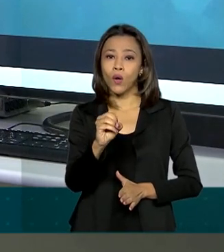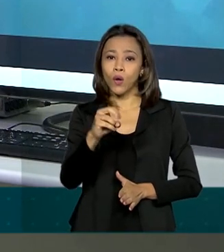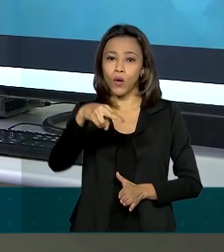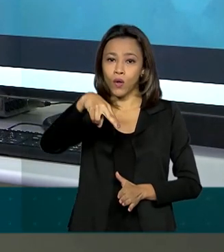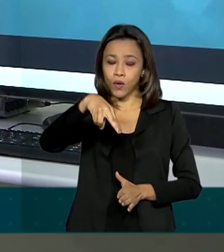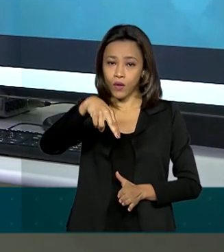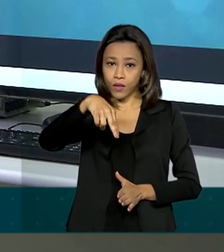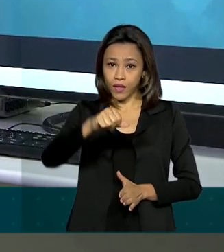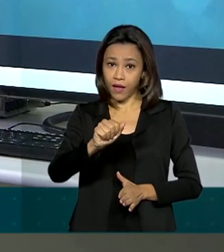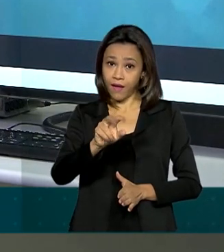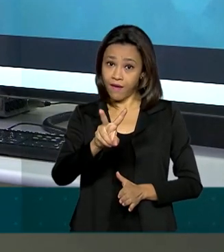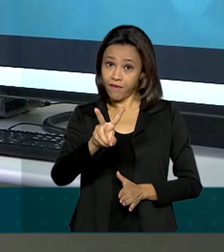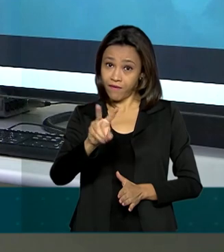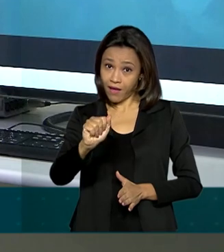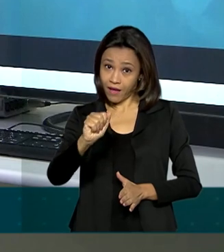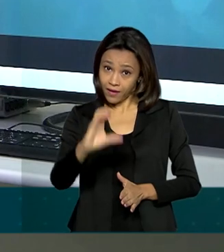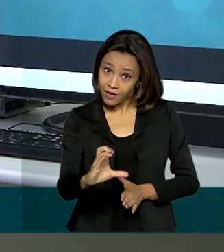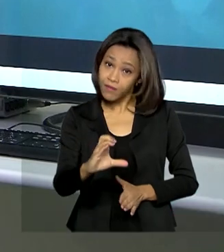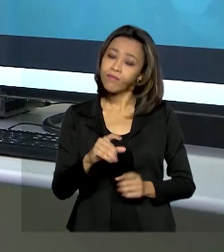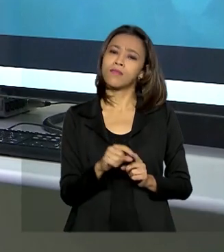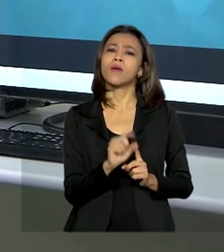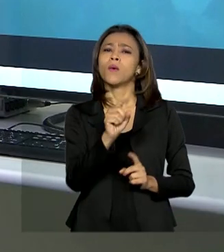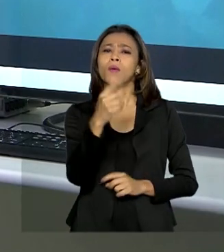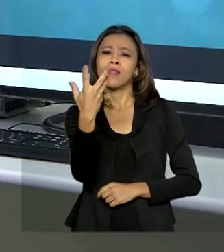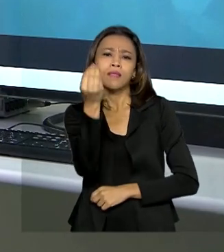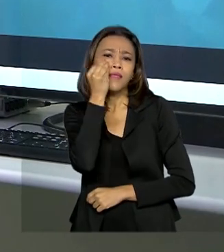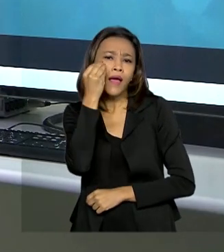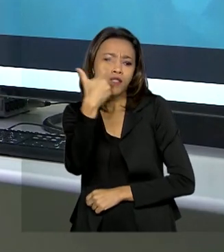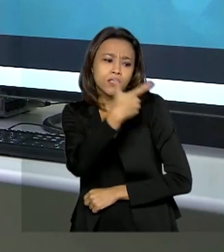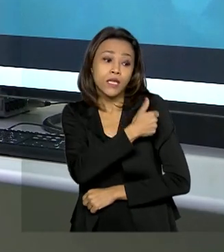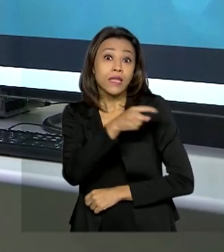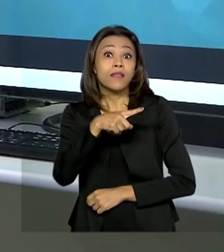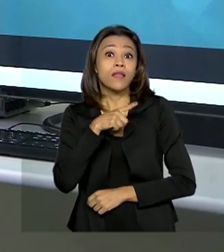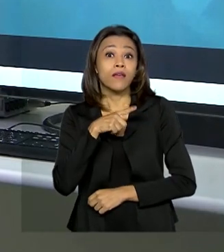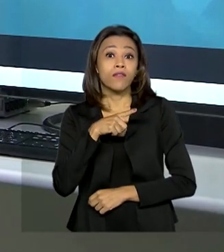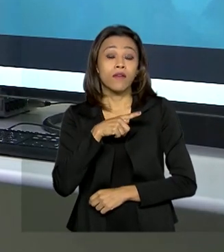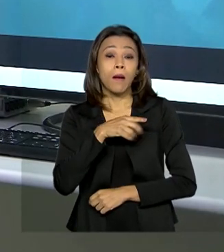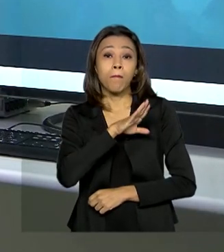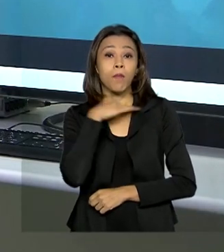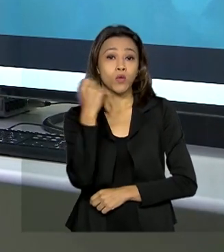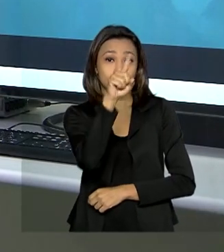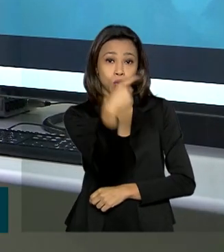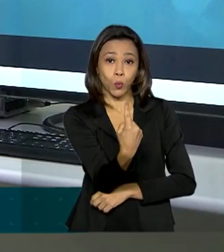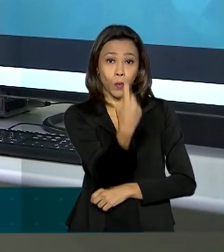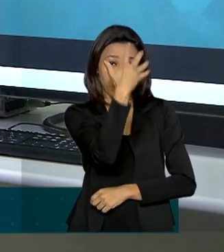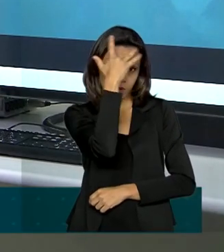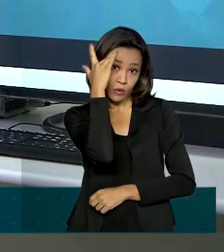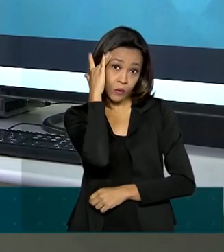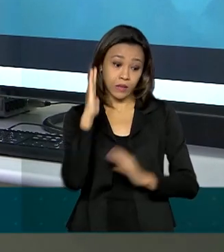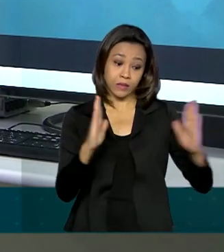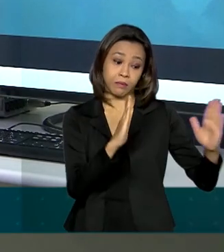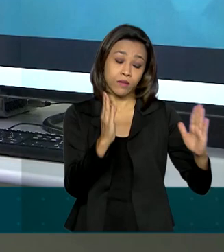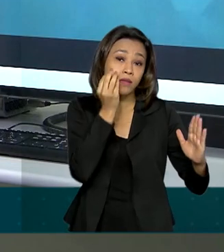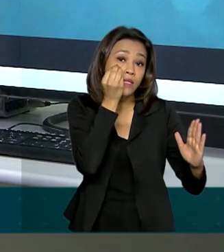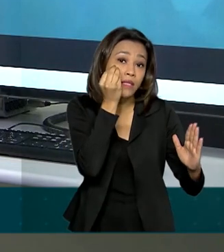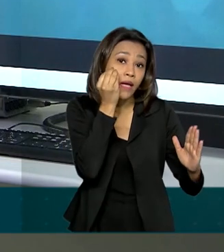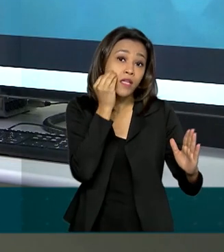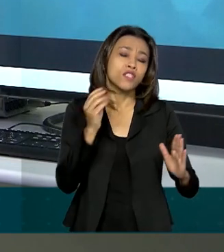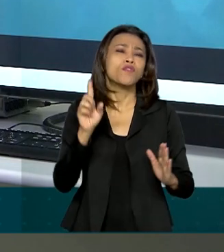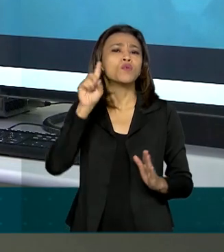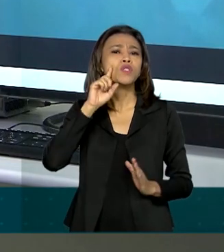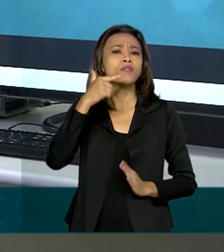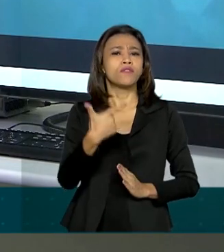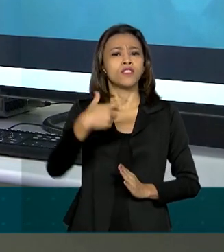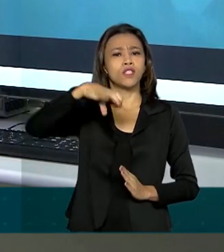adverso grave. A morte de um voluntário brasileiro durante o estudo. A agência foi notificada no dia 29 de outubro